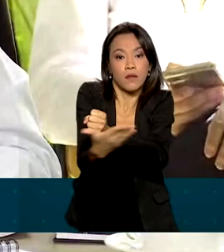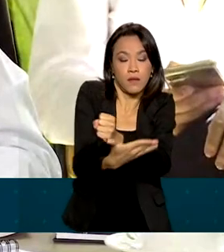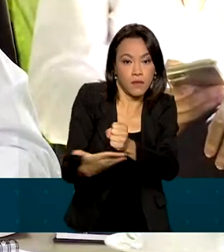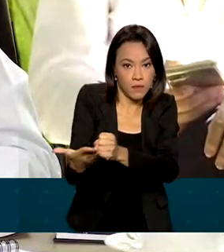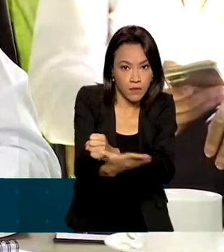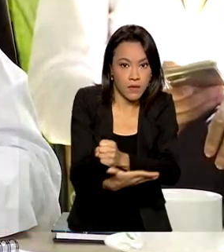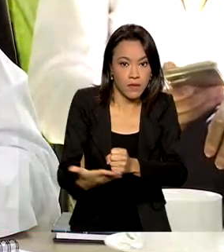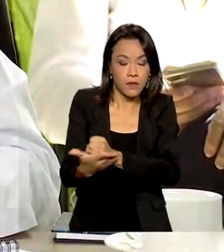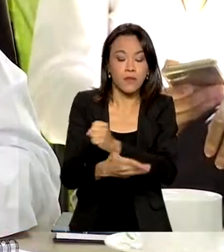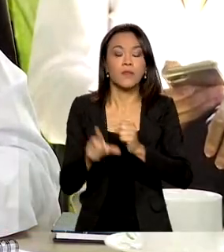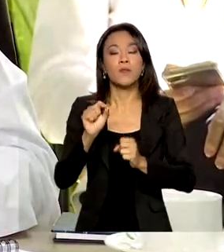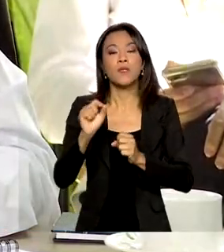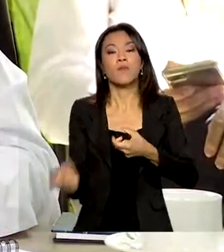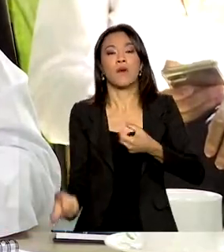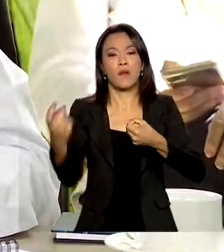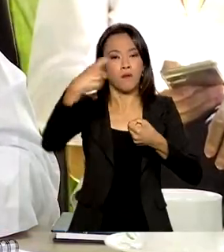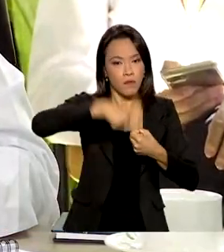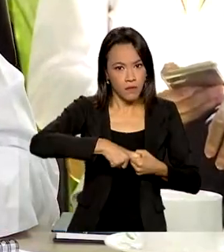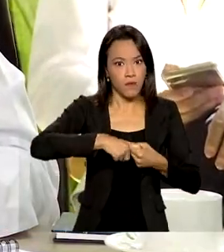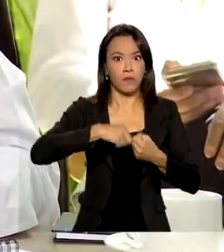para a retomada econômica.